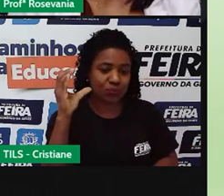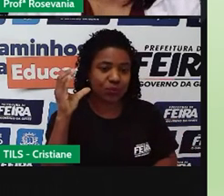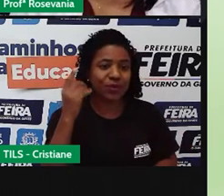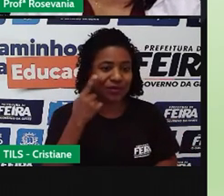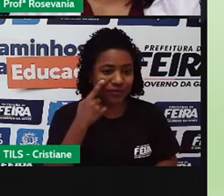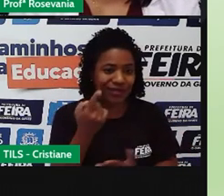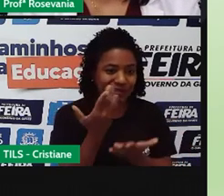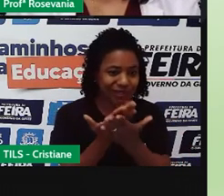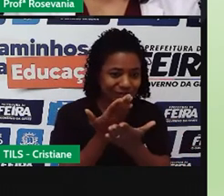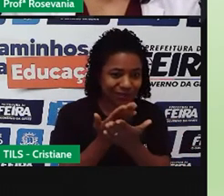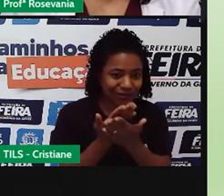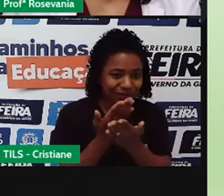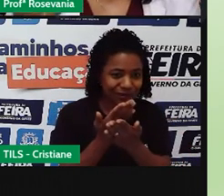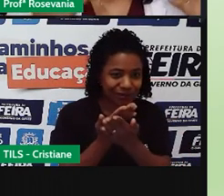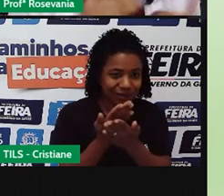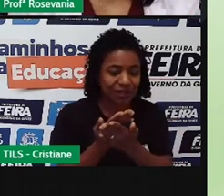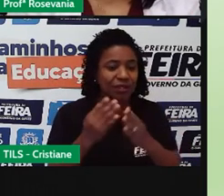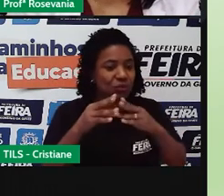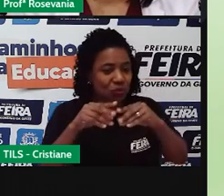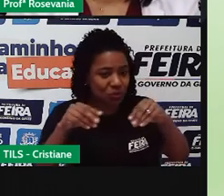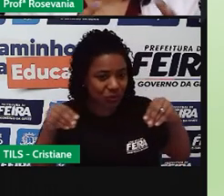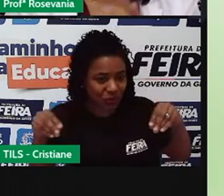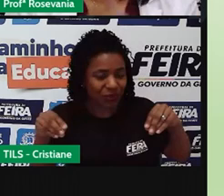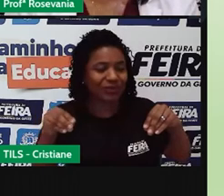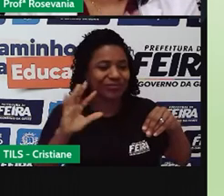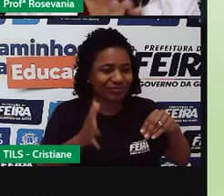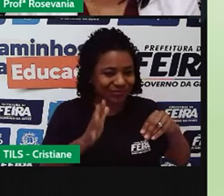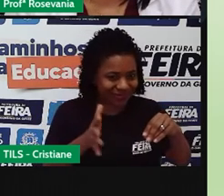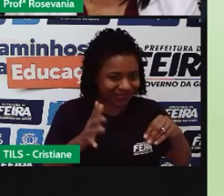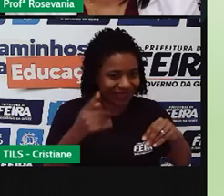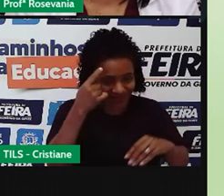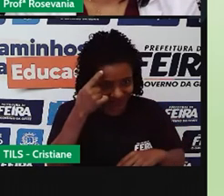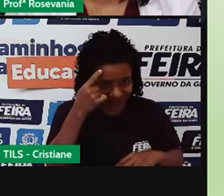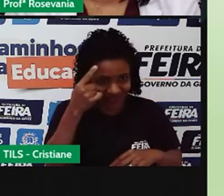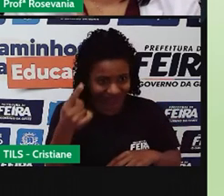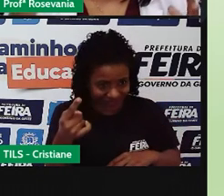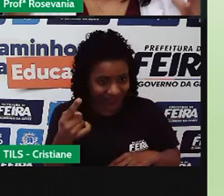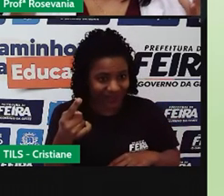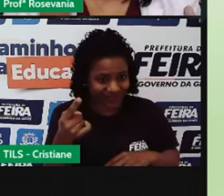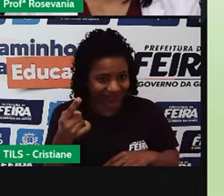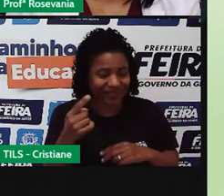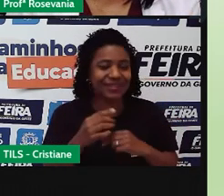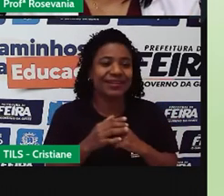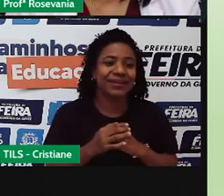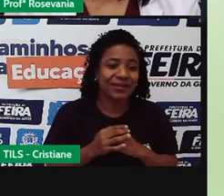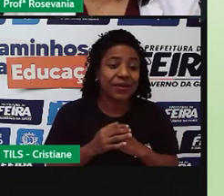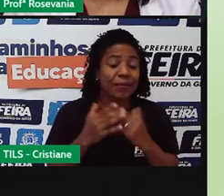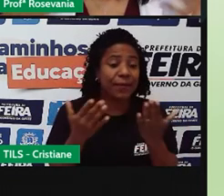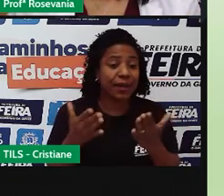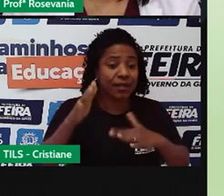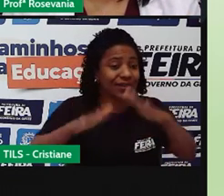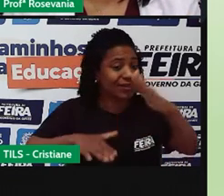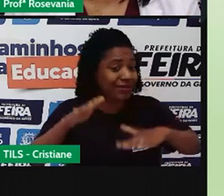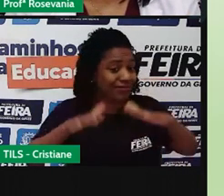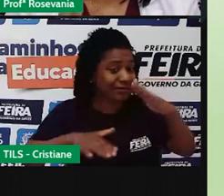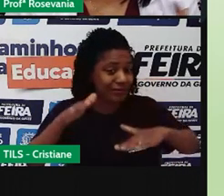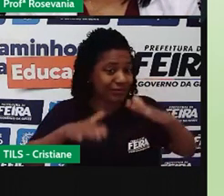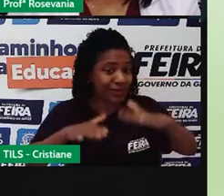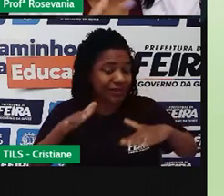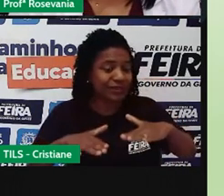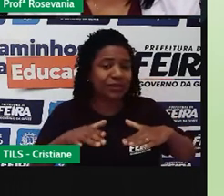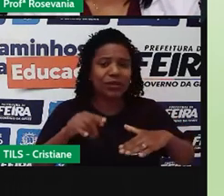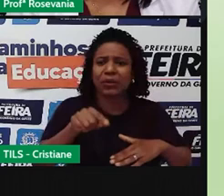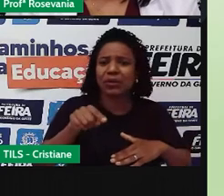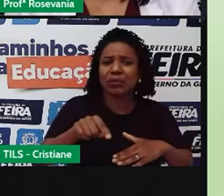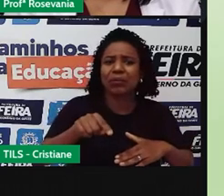porque aqui a está estudando elementos só, nós já falamos anteriormente, né, da junção desses elementos, mas vai depender do que que eu